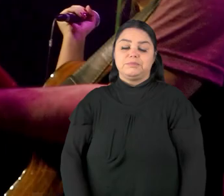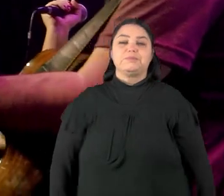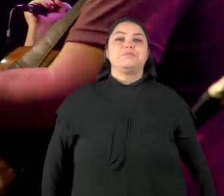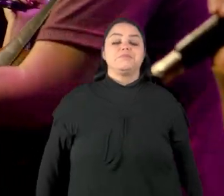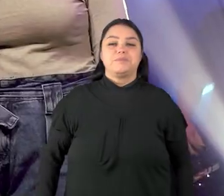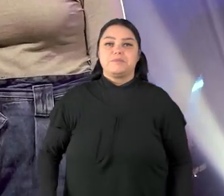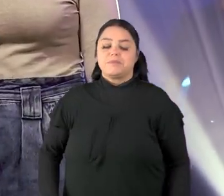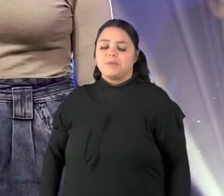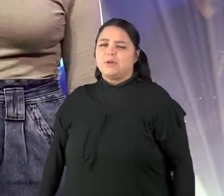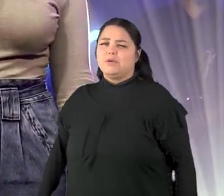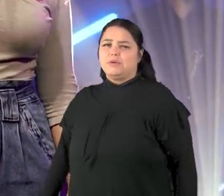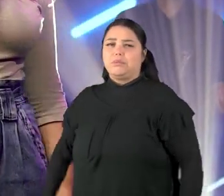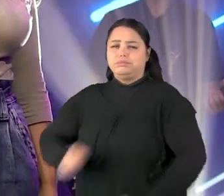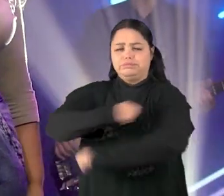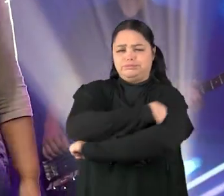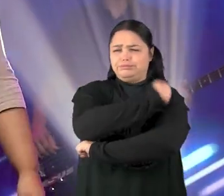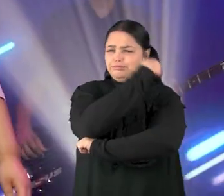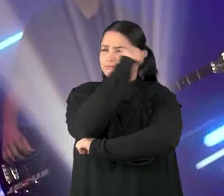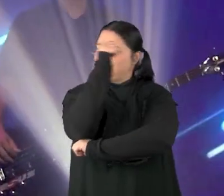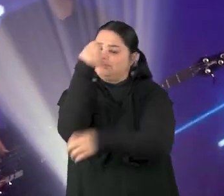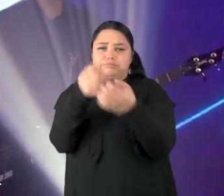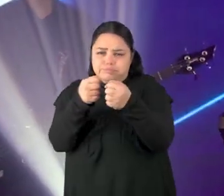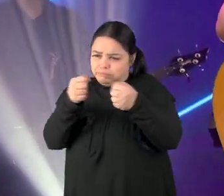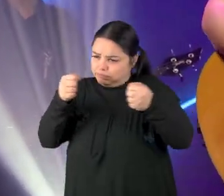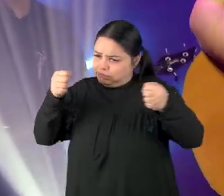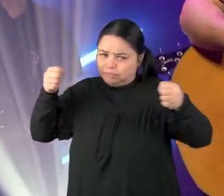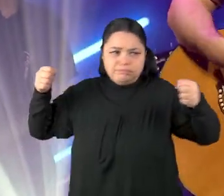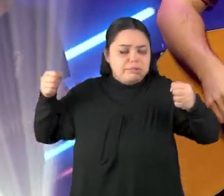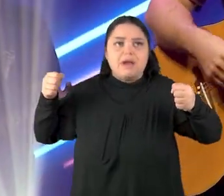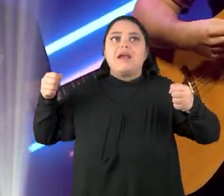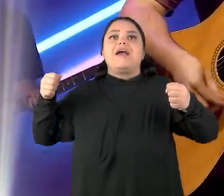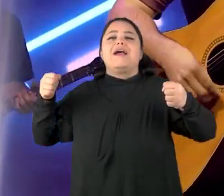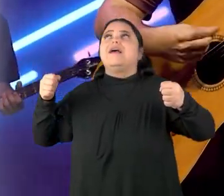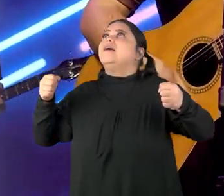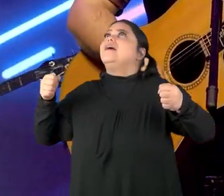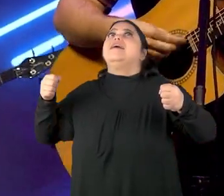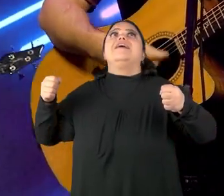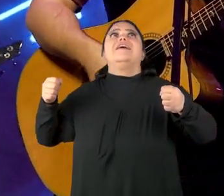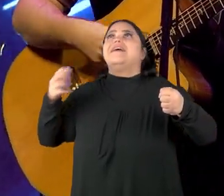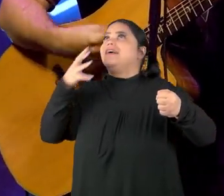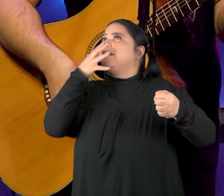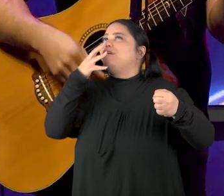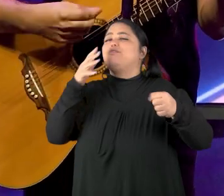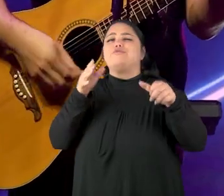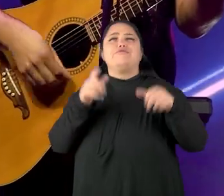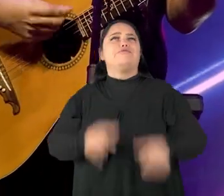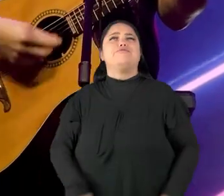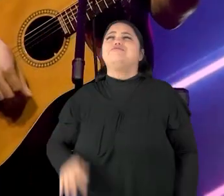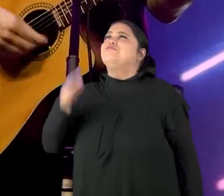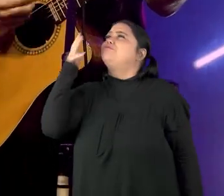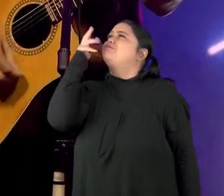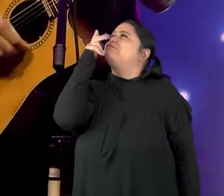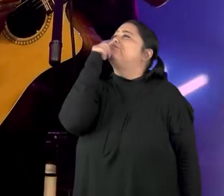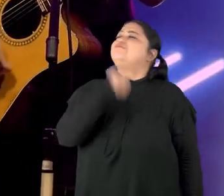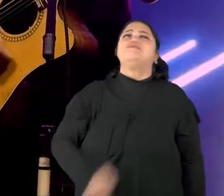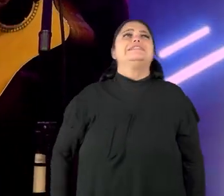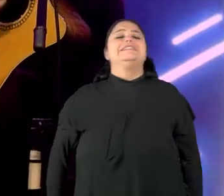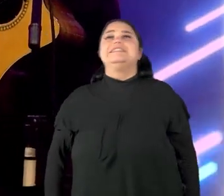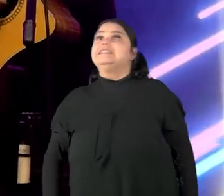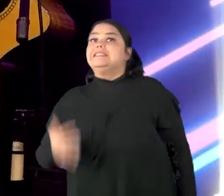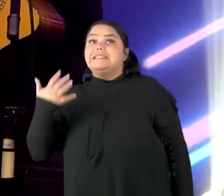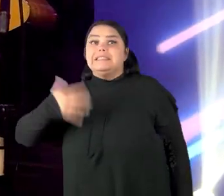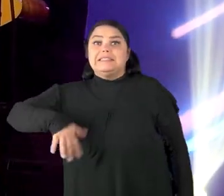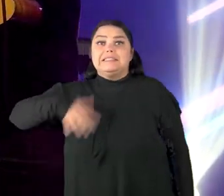Eu abro a minha janela, eu vejo tanta coisa